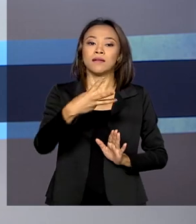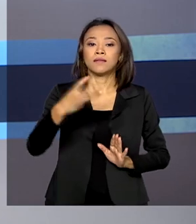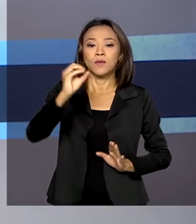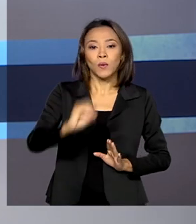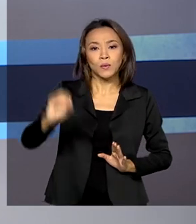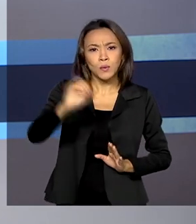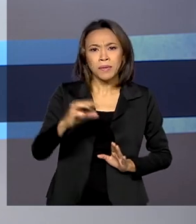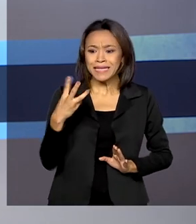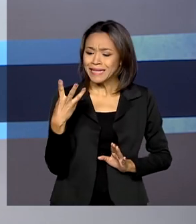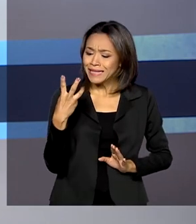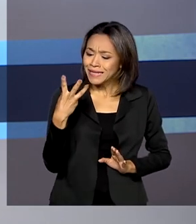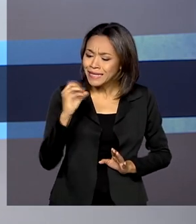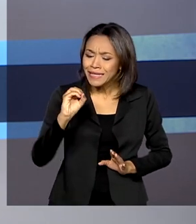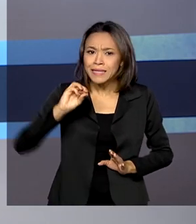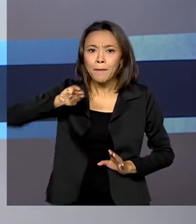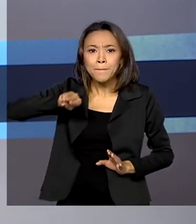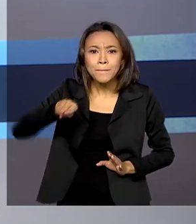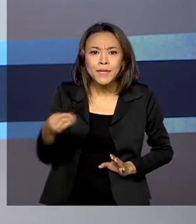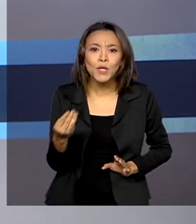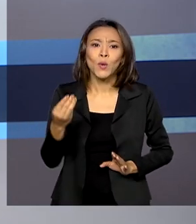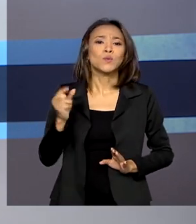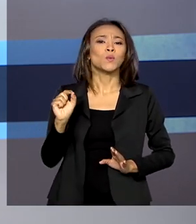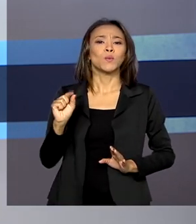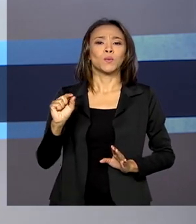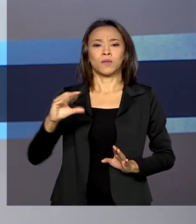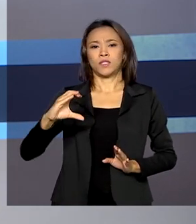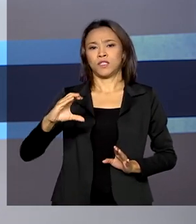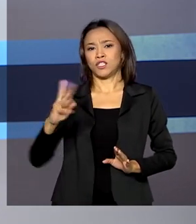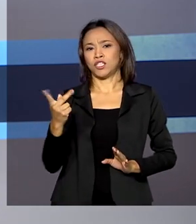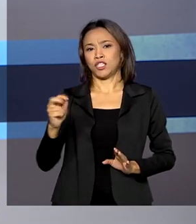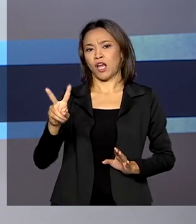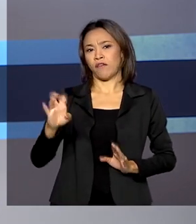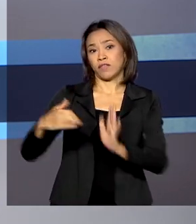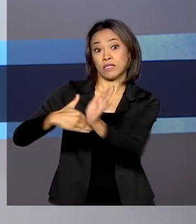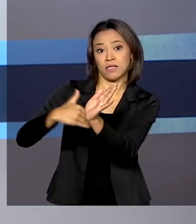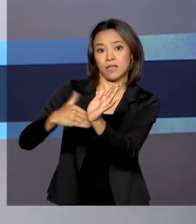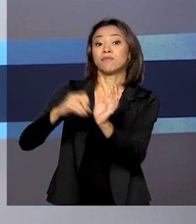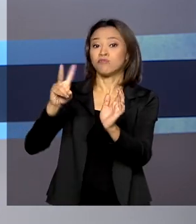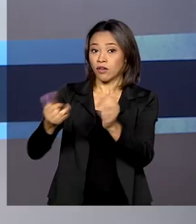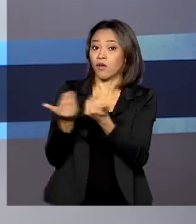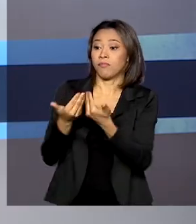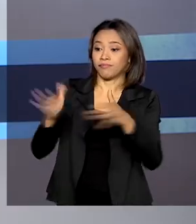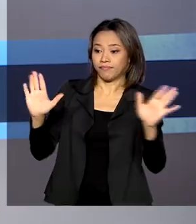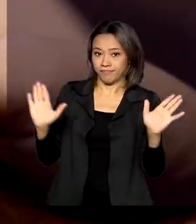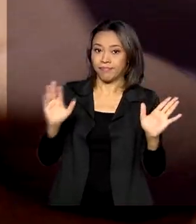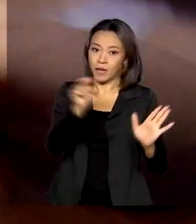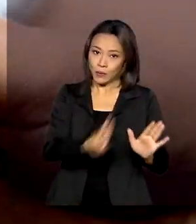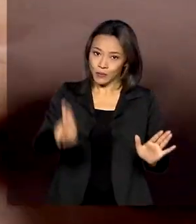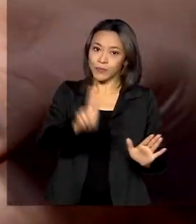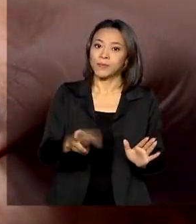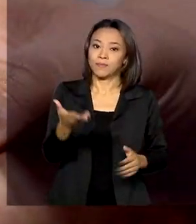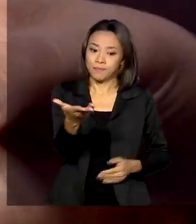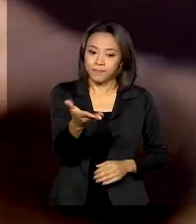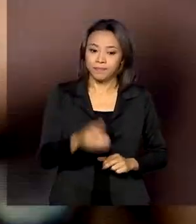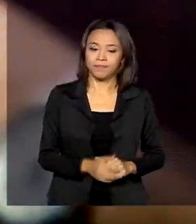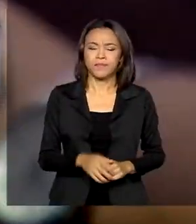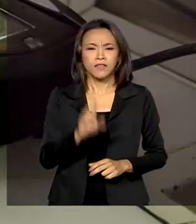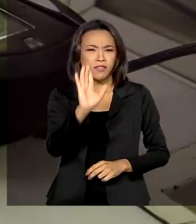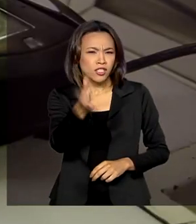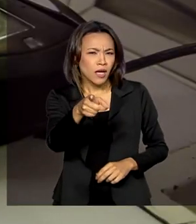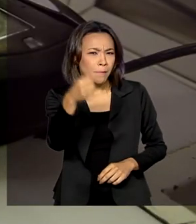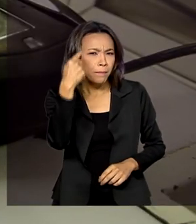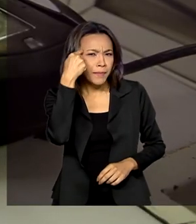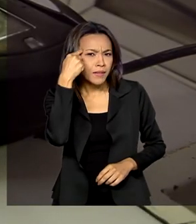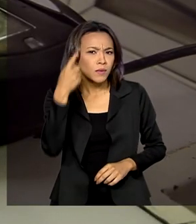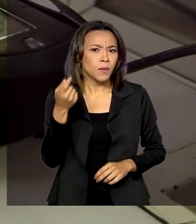de chaves já foram cadastradas pelas pessoas interessadas em usar o sistema. Já imaginou